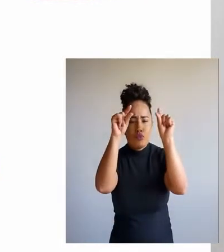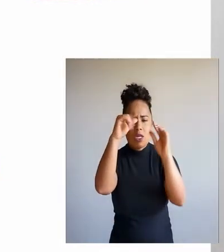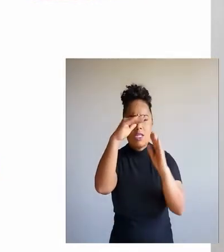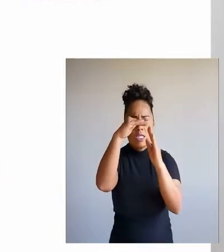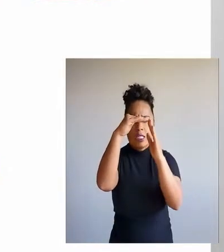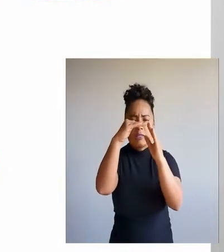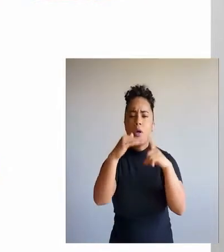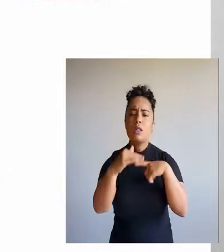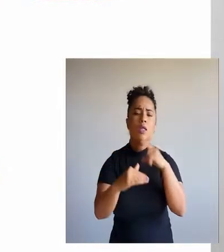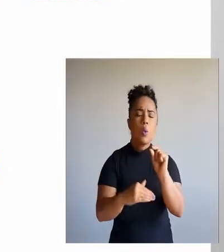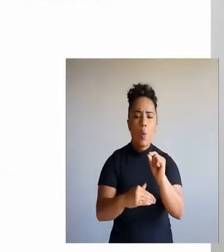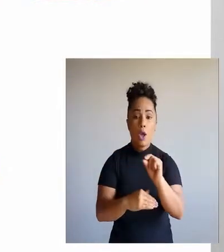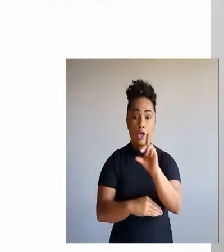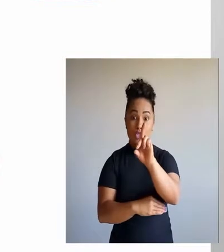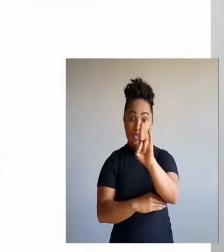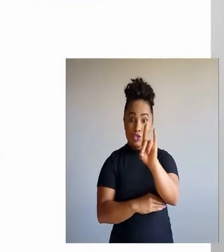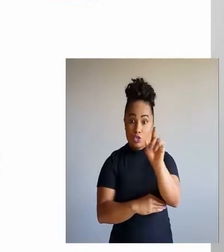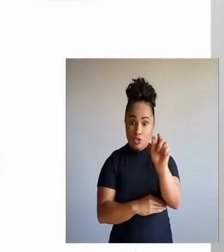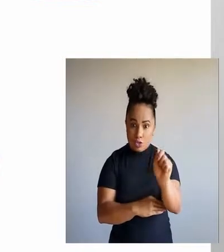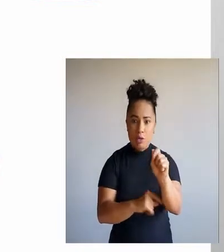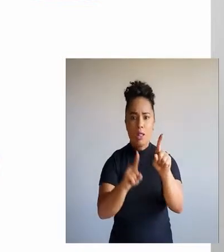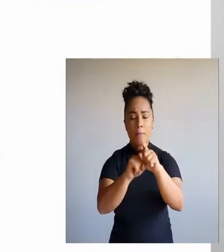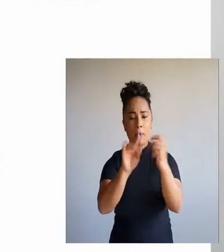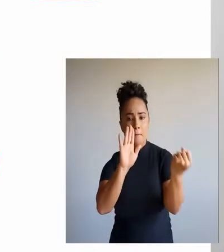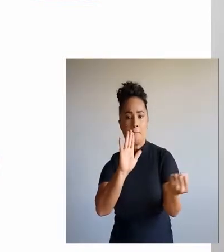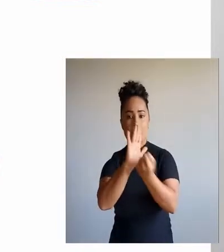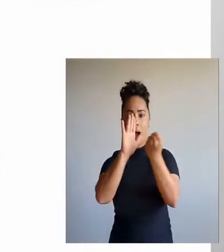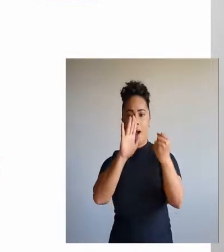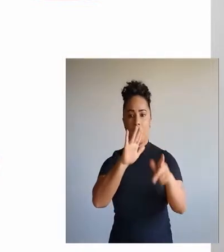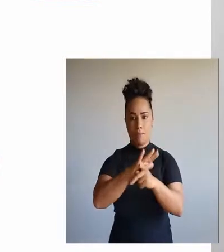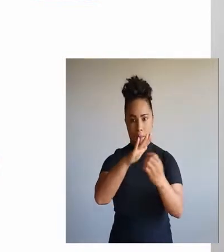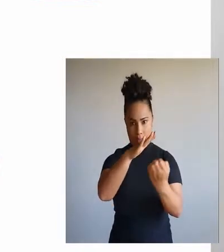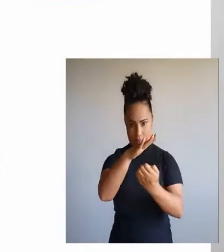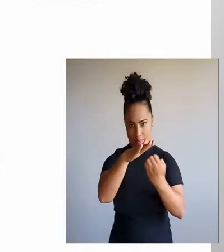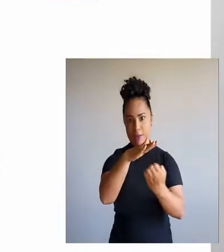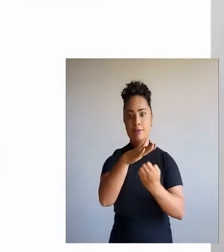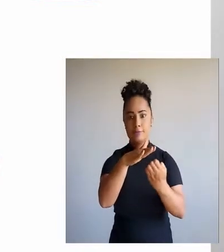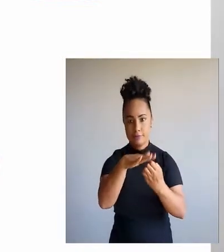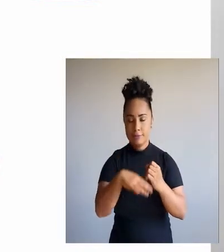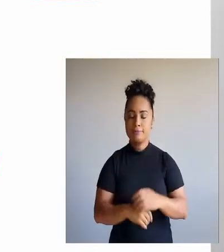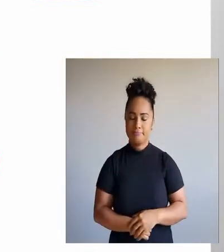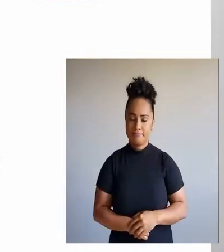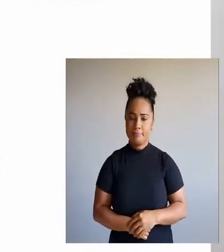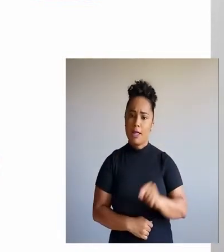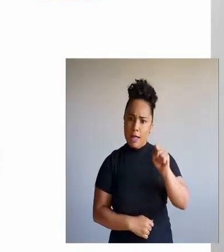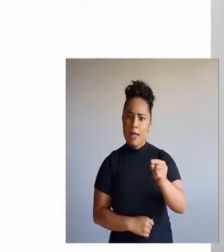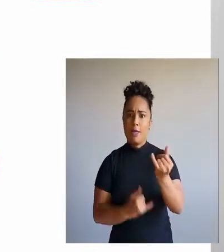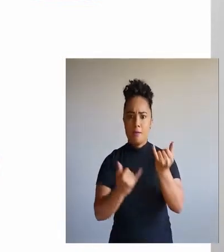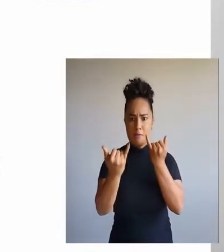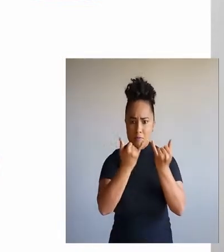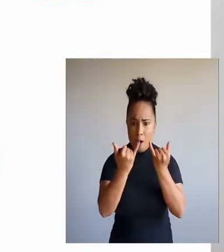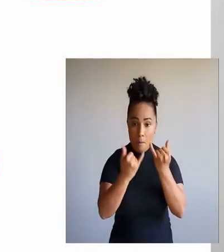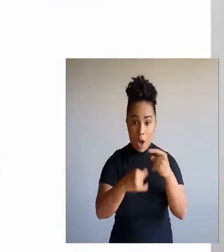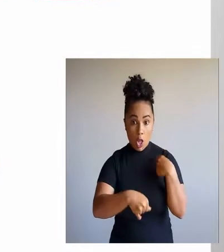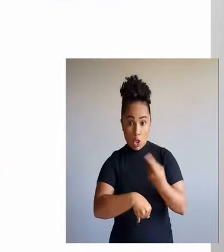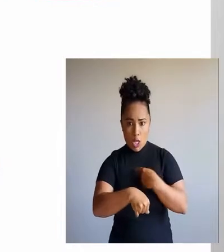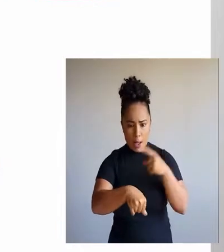o quê? A data e o número da edição. E temos também a logomarca da empresa. Então, nós estamos vendo que essas informações